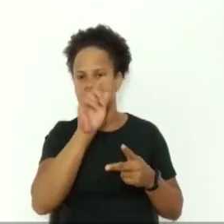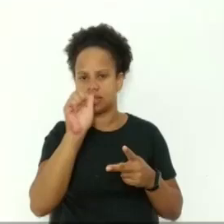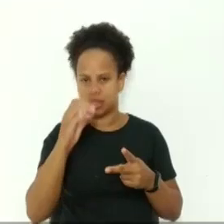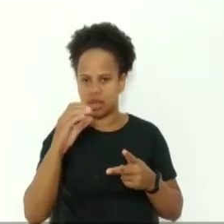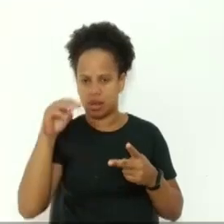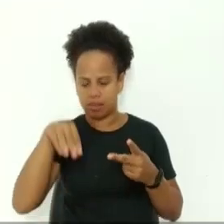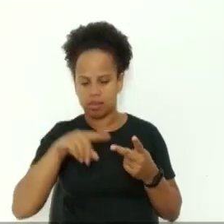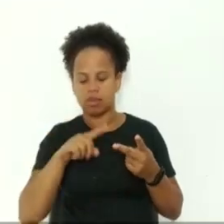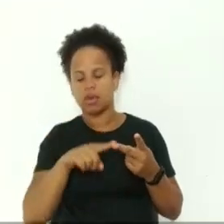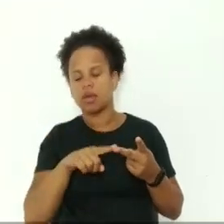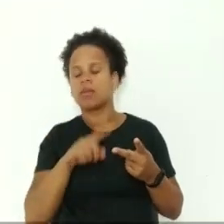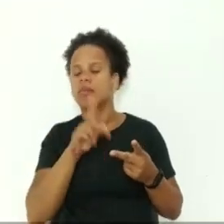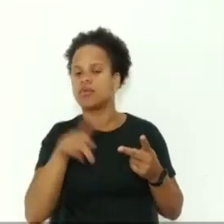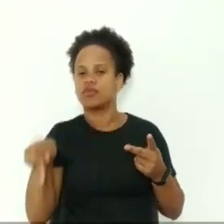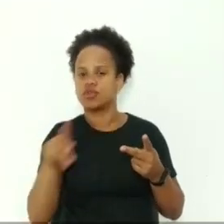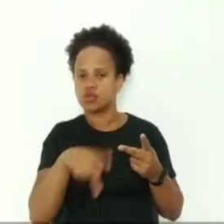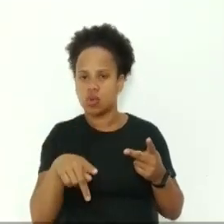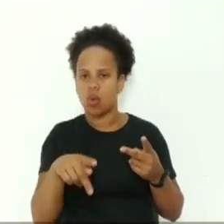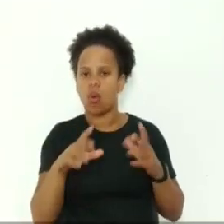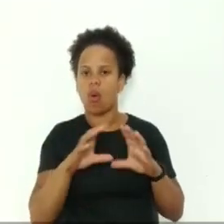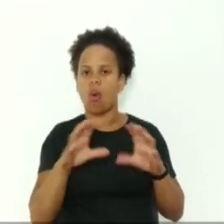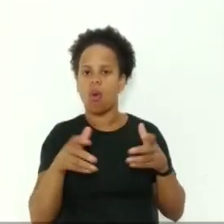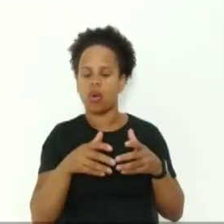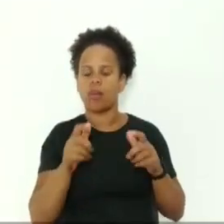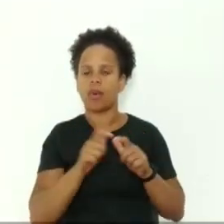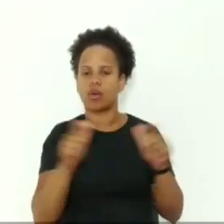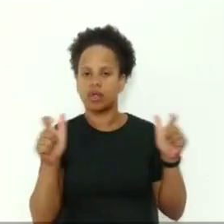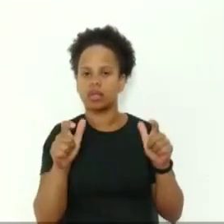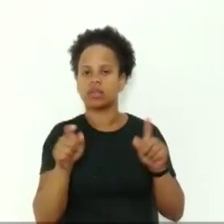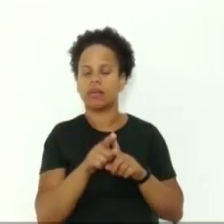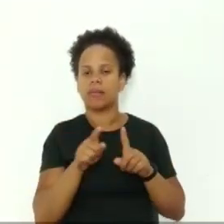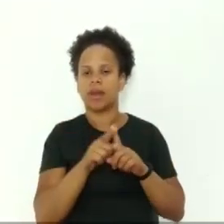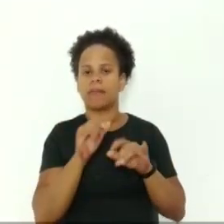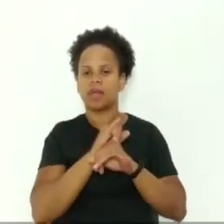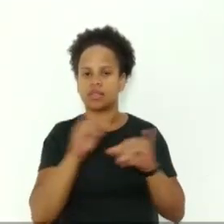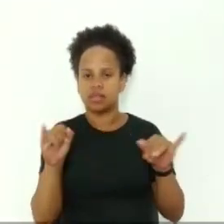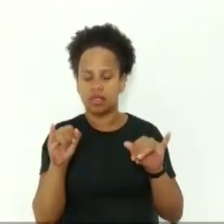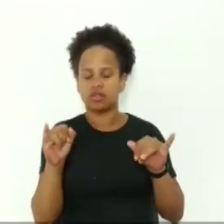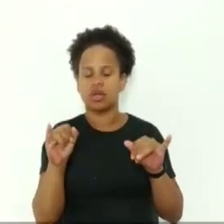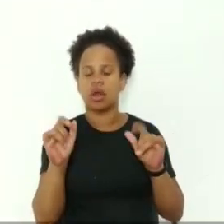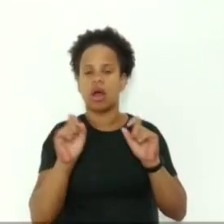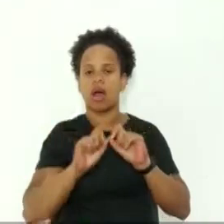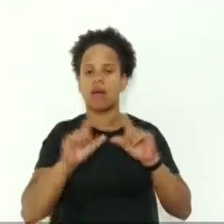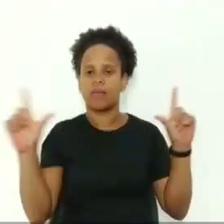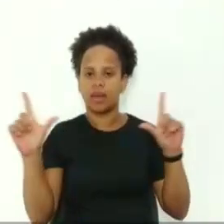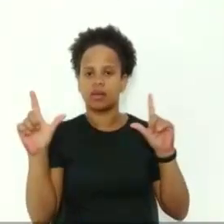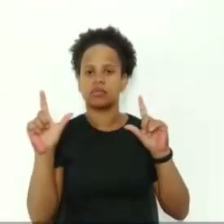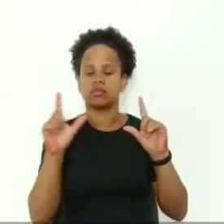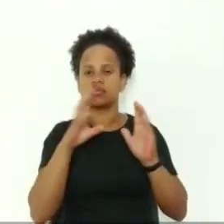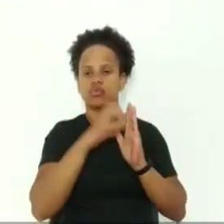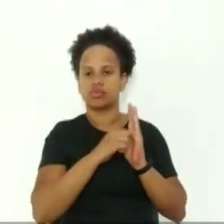maioria absoluta, com mensagem. Está aberto o painel para inscrição e discussão da matéria.